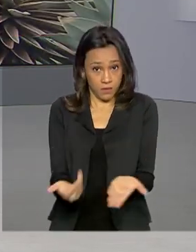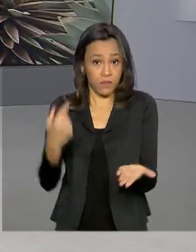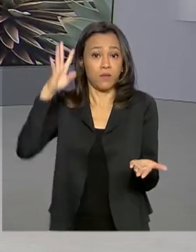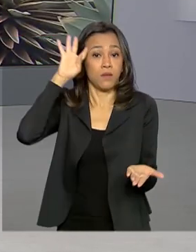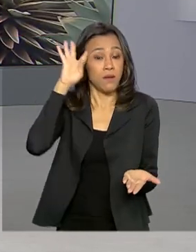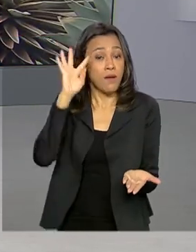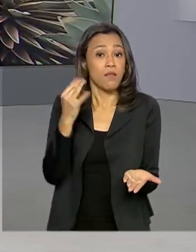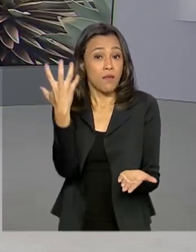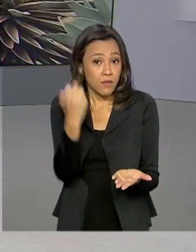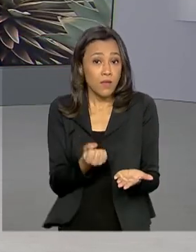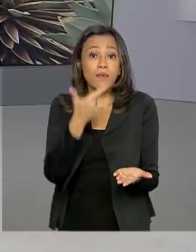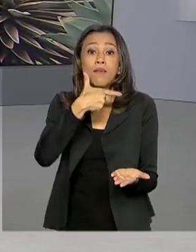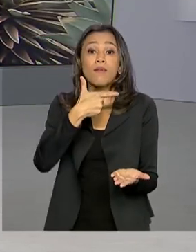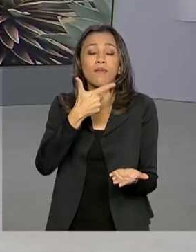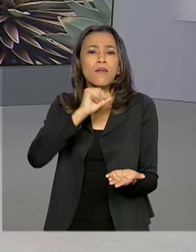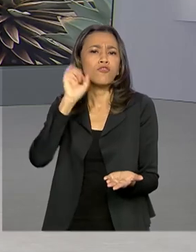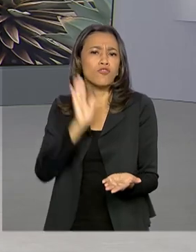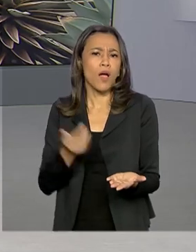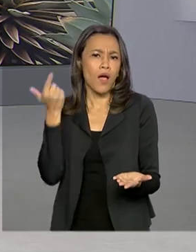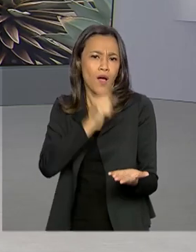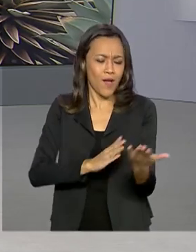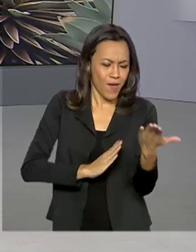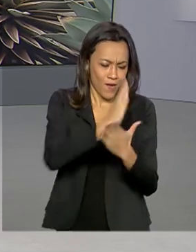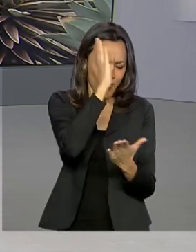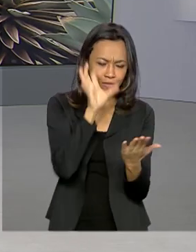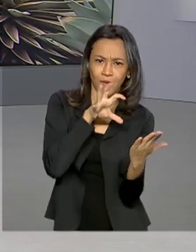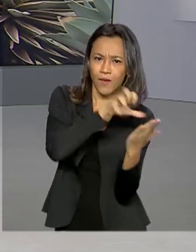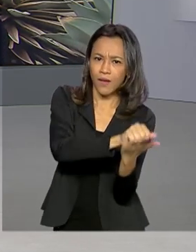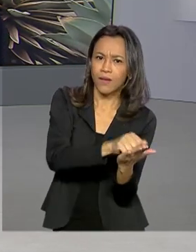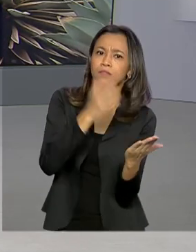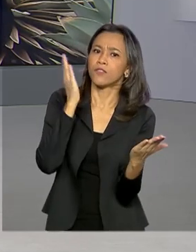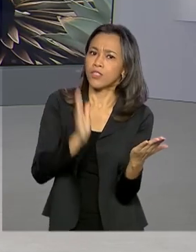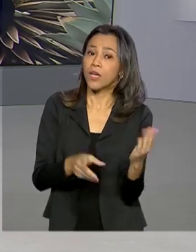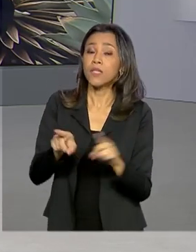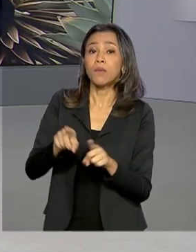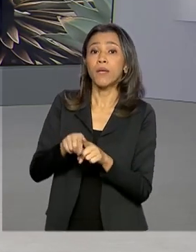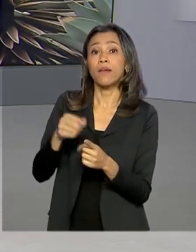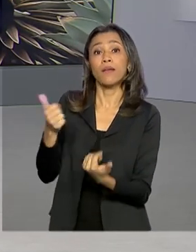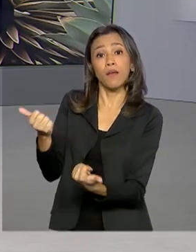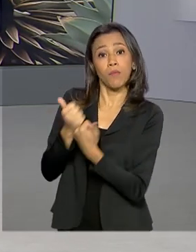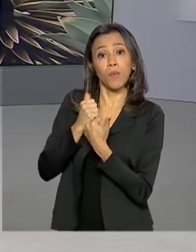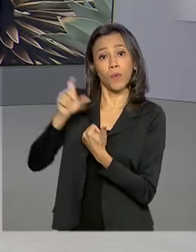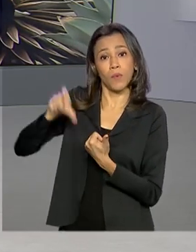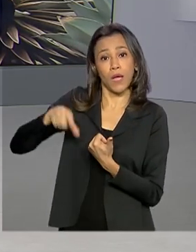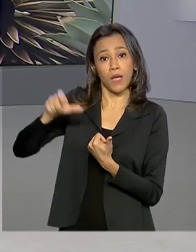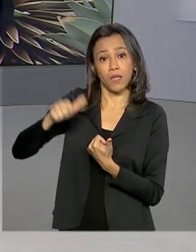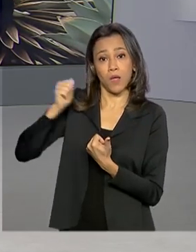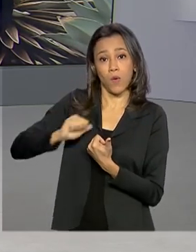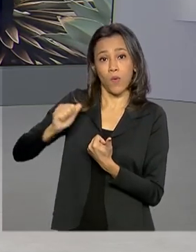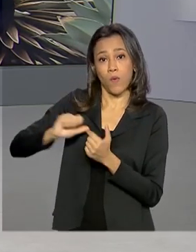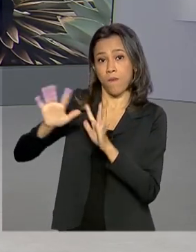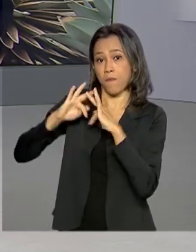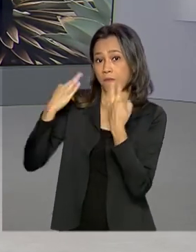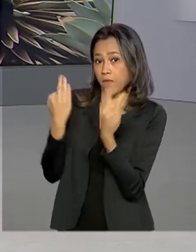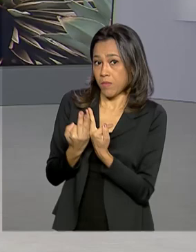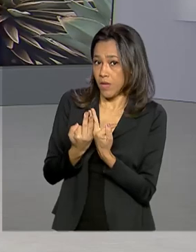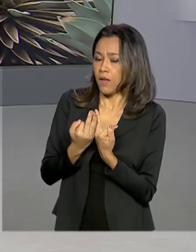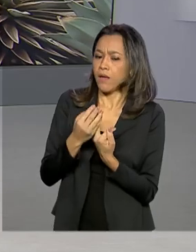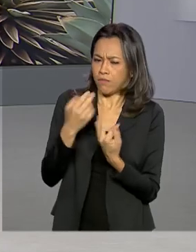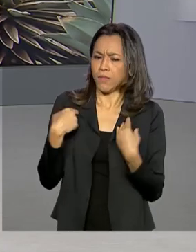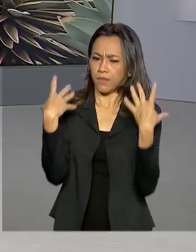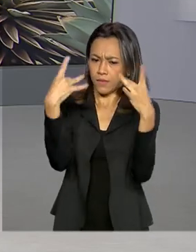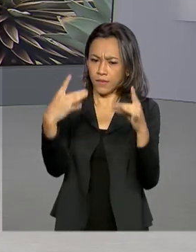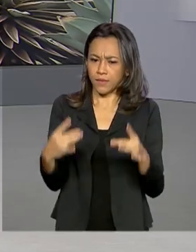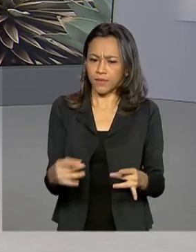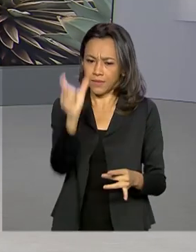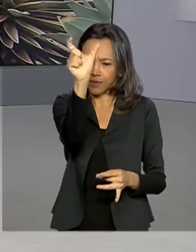quem teve o cadastro aprovado nos últimos dias e beneficiários do Bolsa Família. E quem tem mais detalhes para a gente é o repórter Glauco